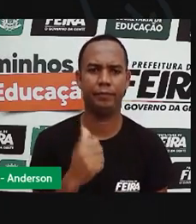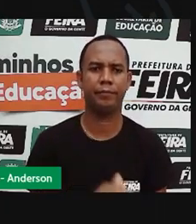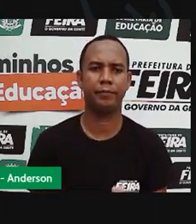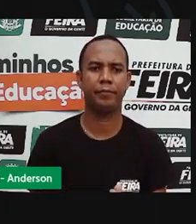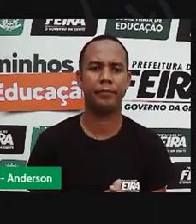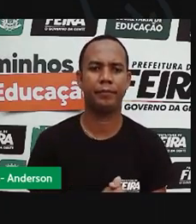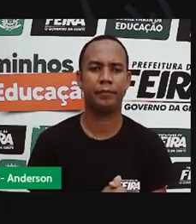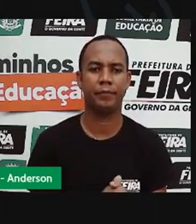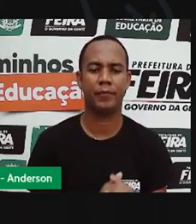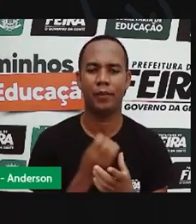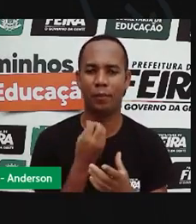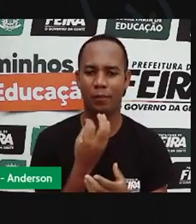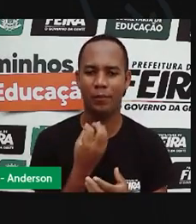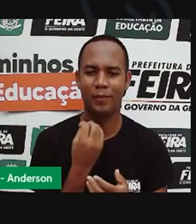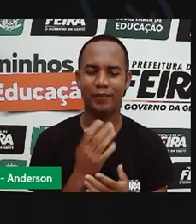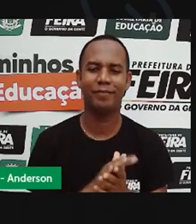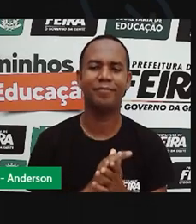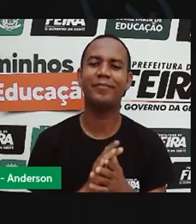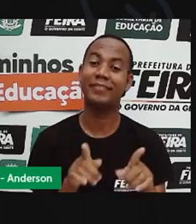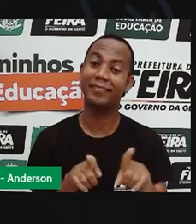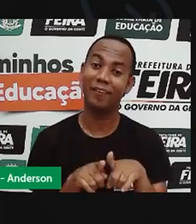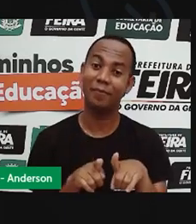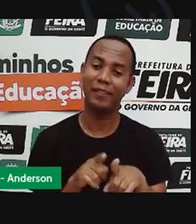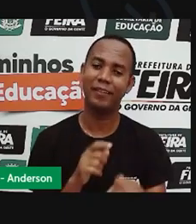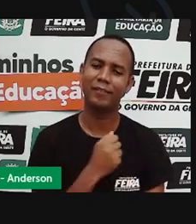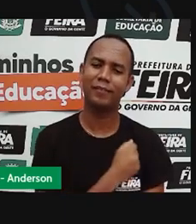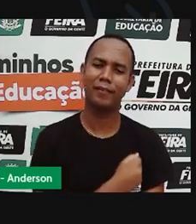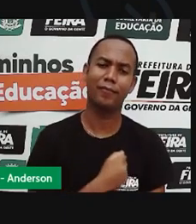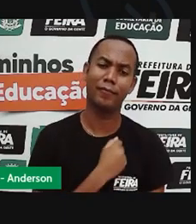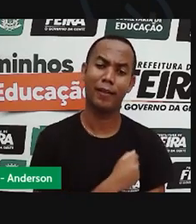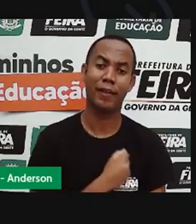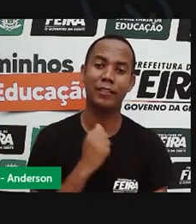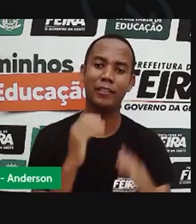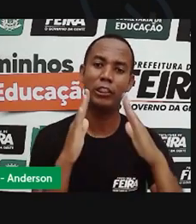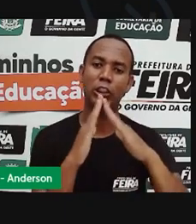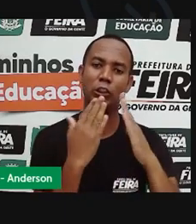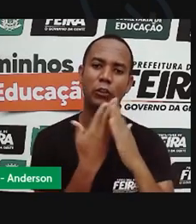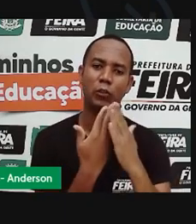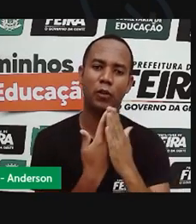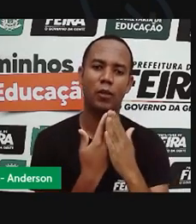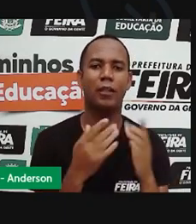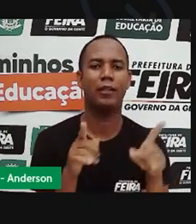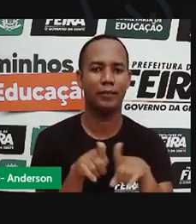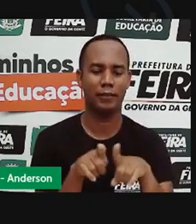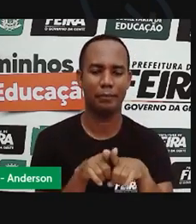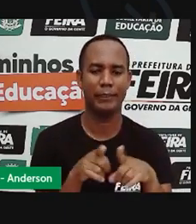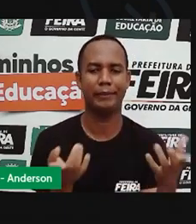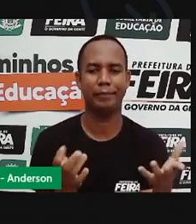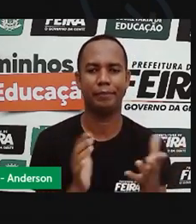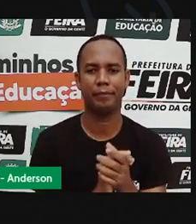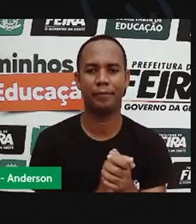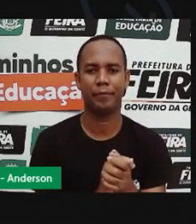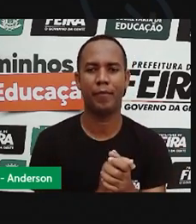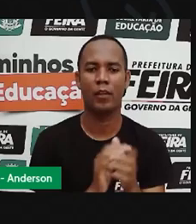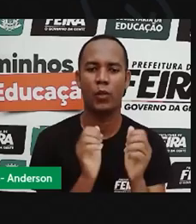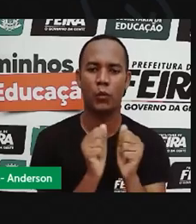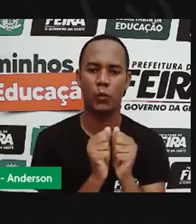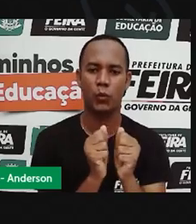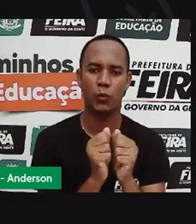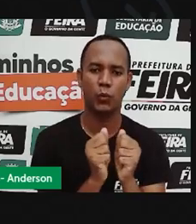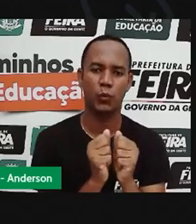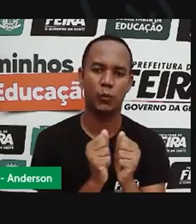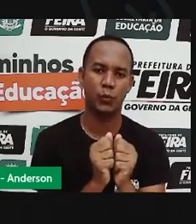Estou com saudade da escola, eu sei que sim, proelida também. Conosco novamente,